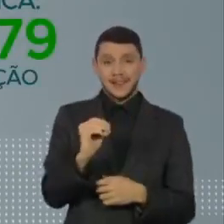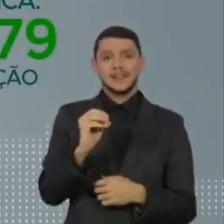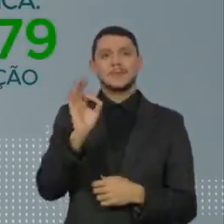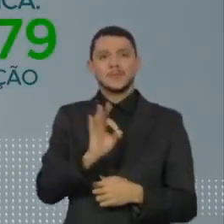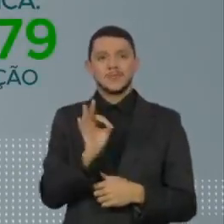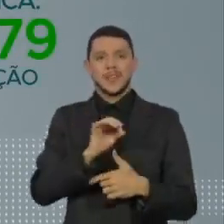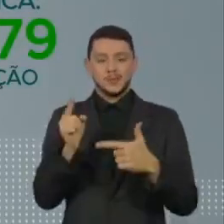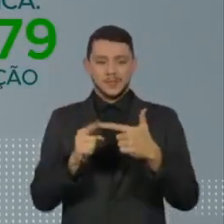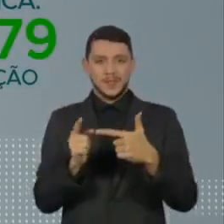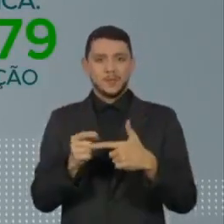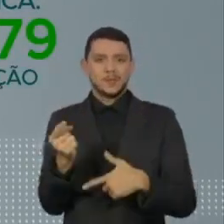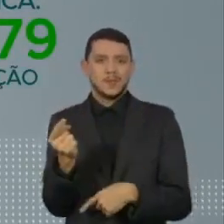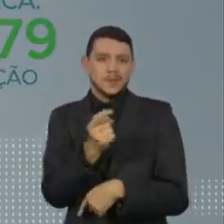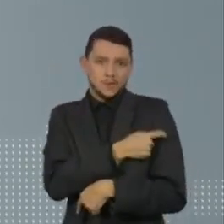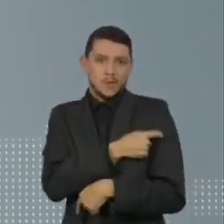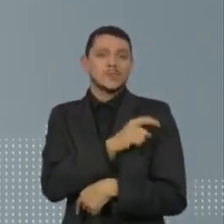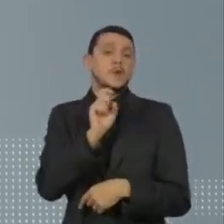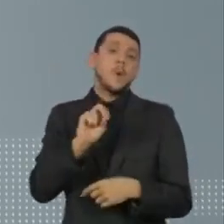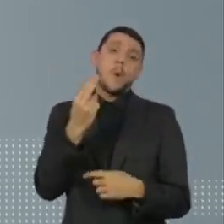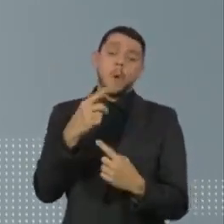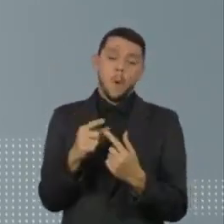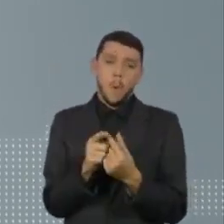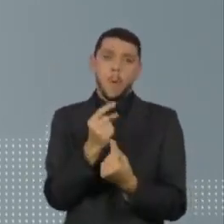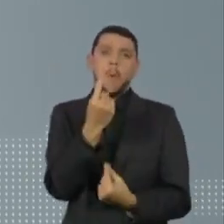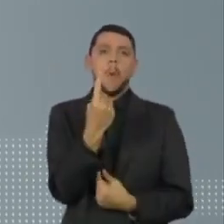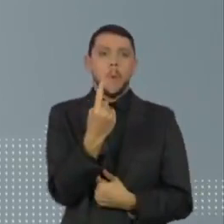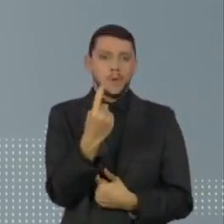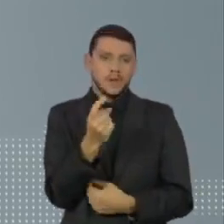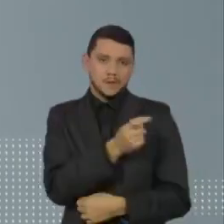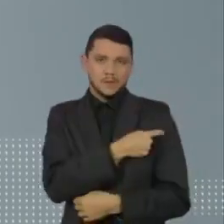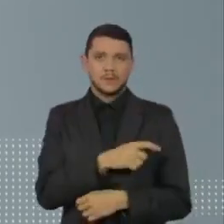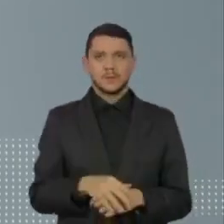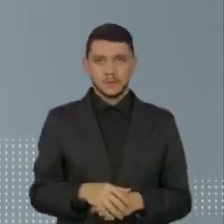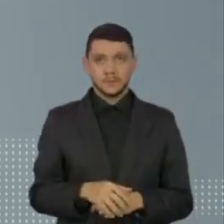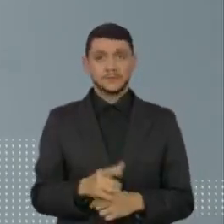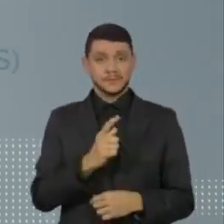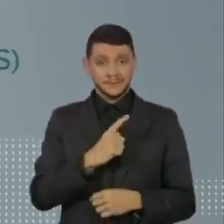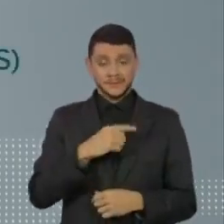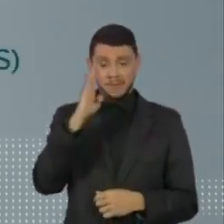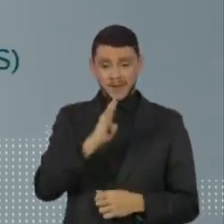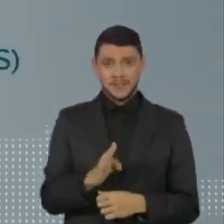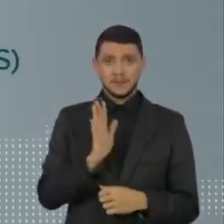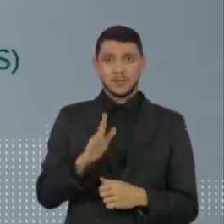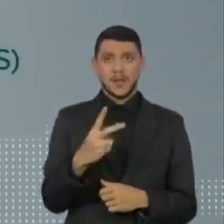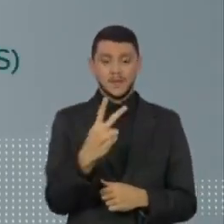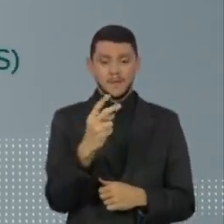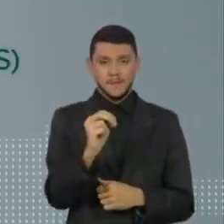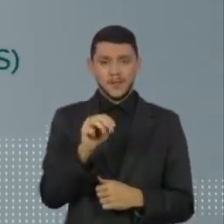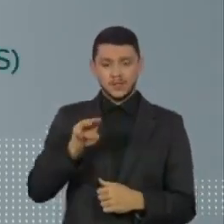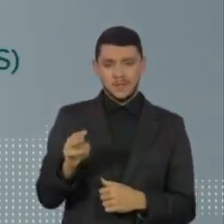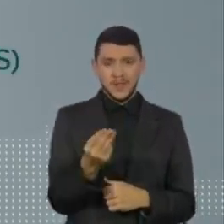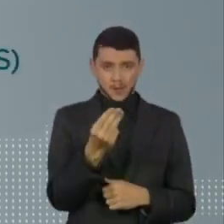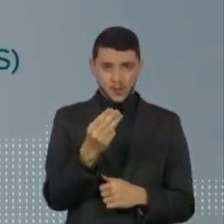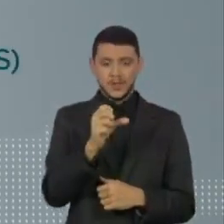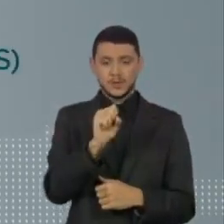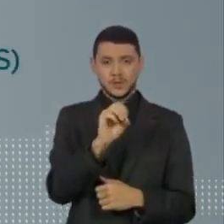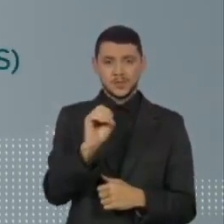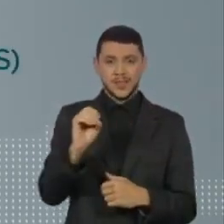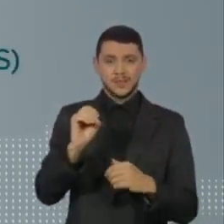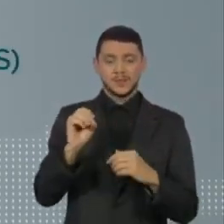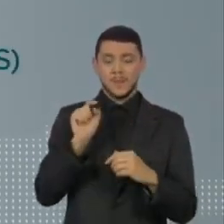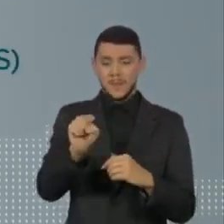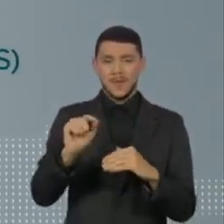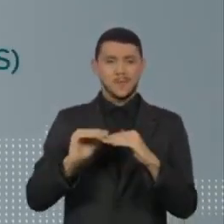segunda, ou a dose única. O Brasil ultrapassou 20,8 milhões de infectados com a Covid